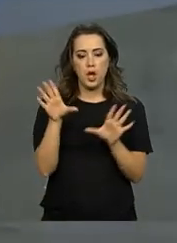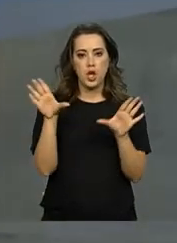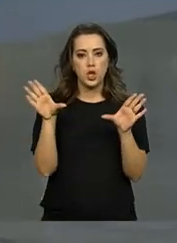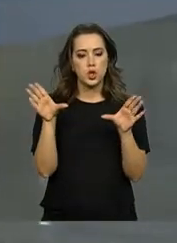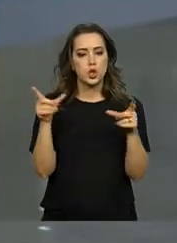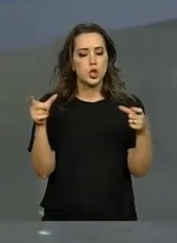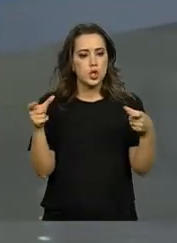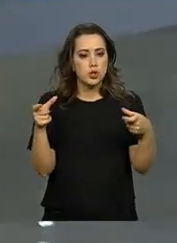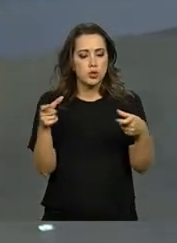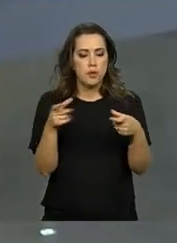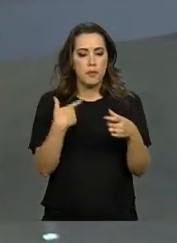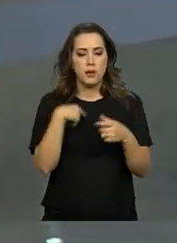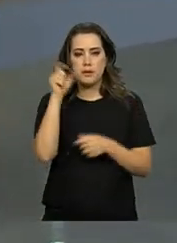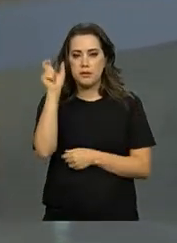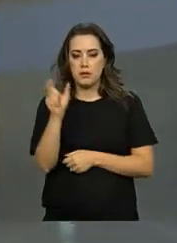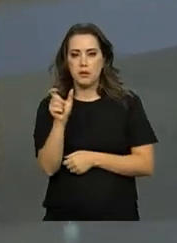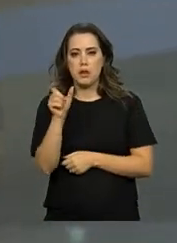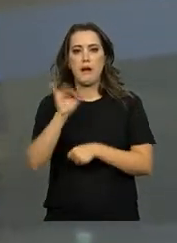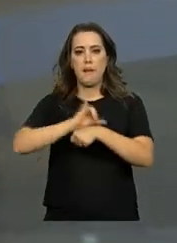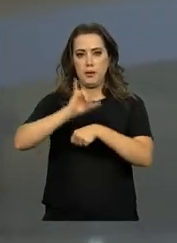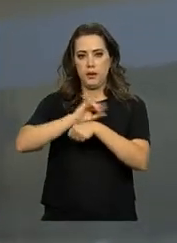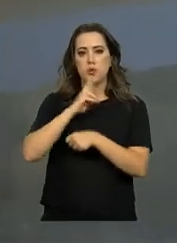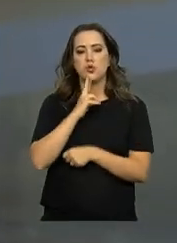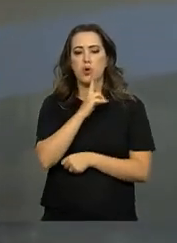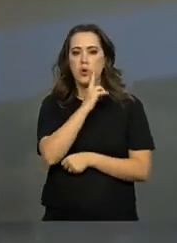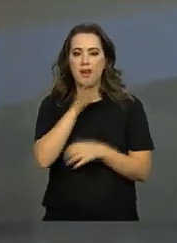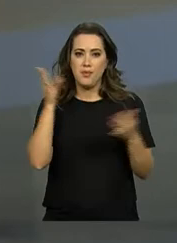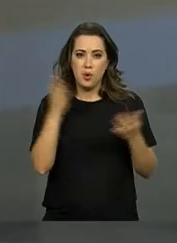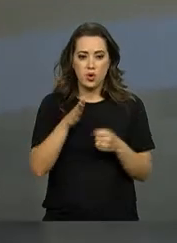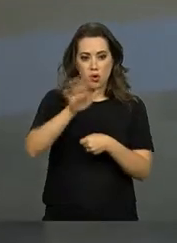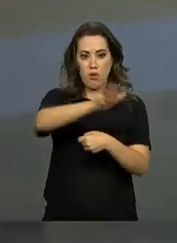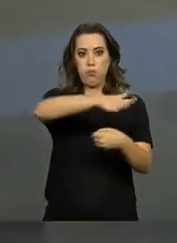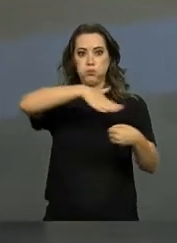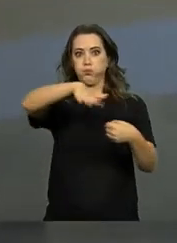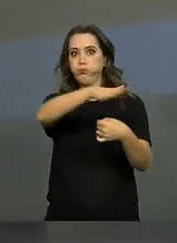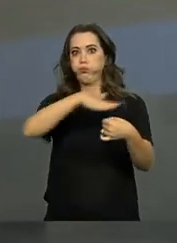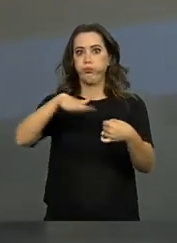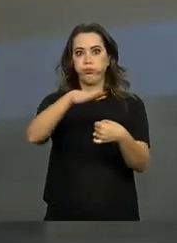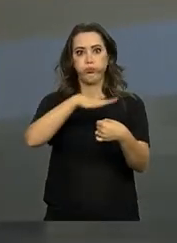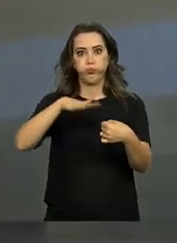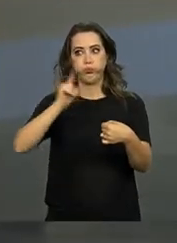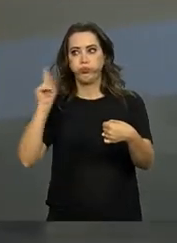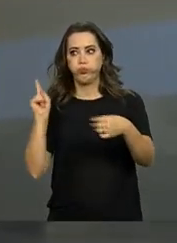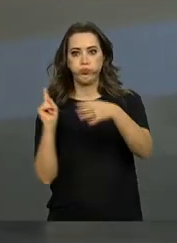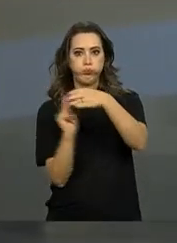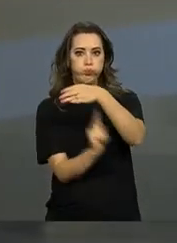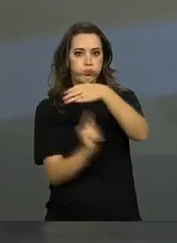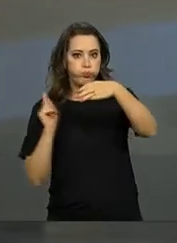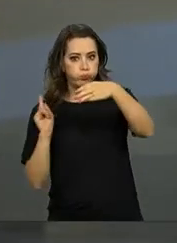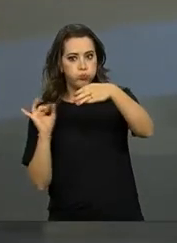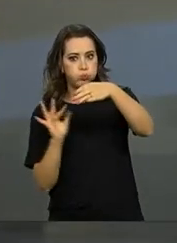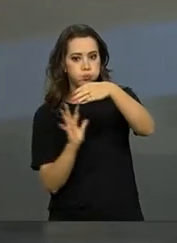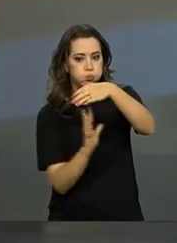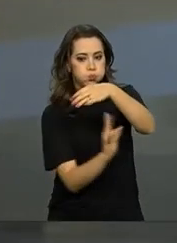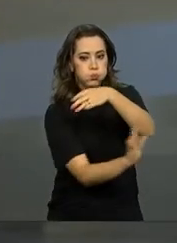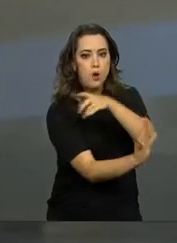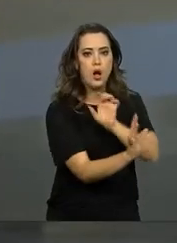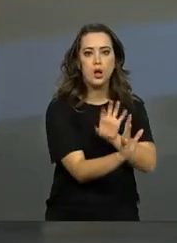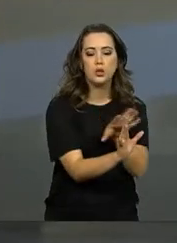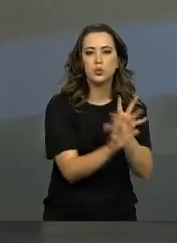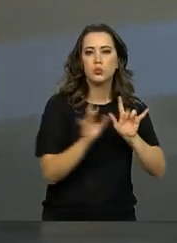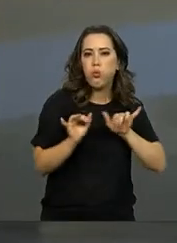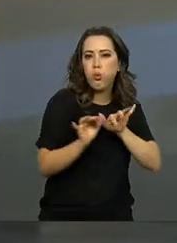Boa Vista. Boa Vista hoje já tem uma saturação de imigrantes, é a nossa fronteira de entrada com a Venezuela.